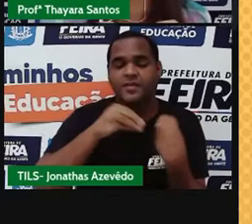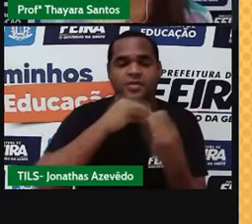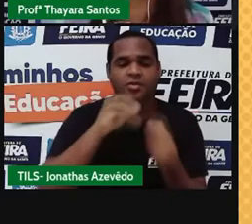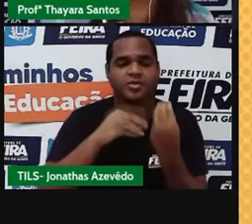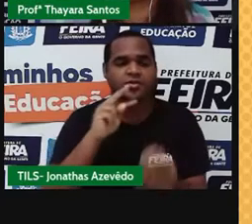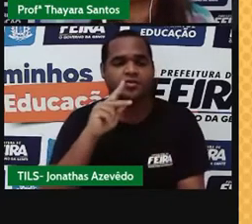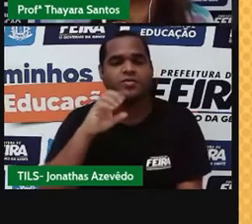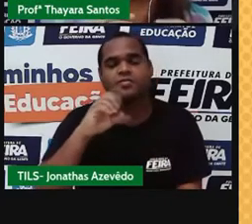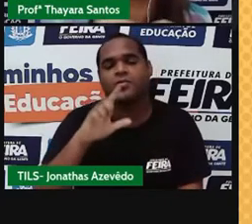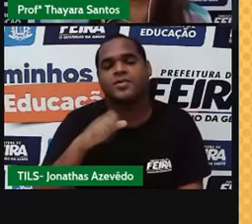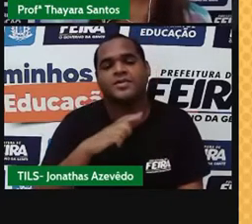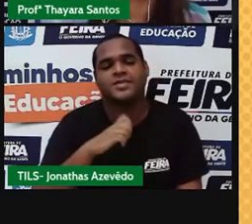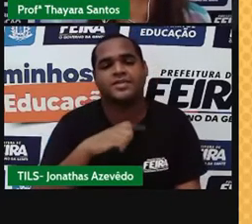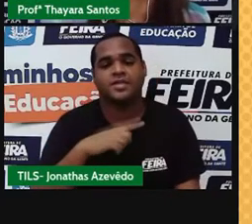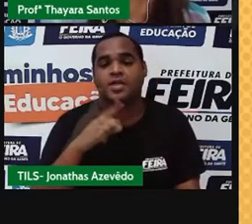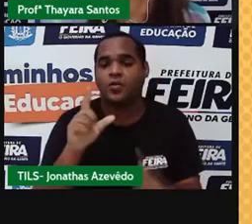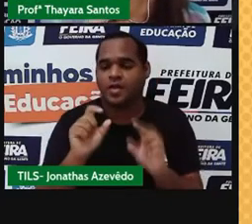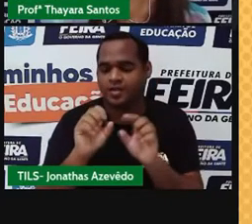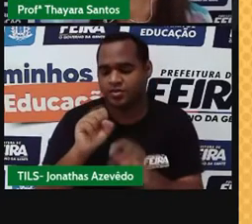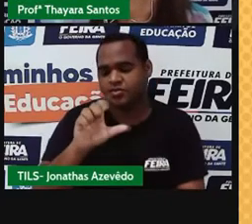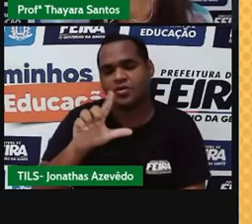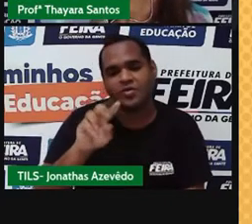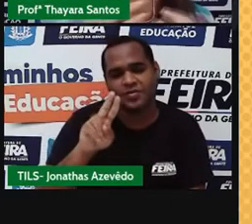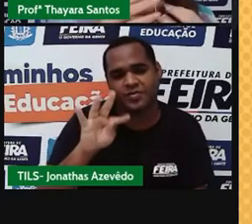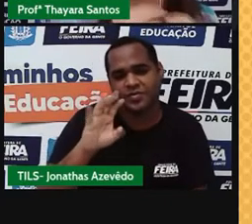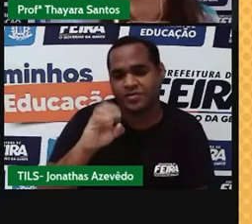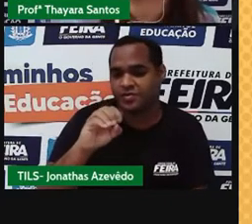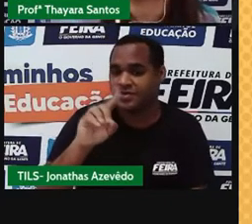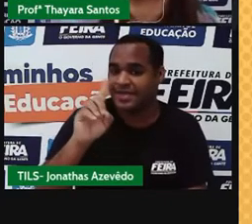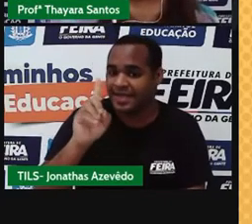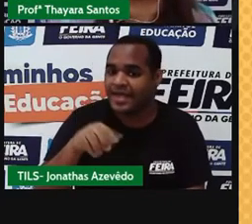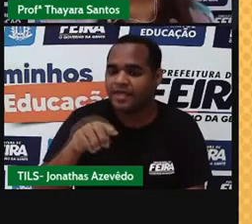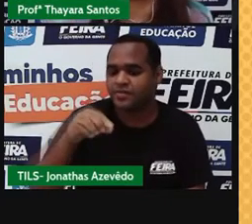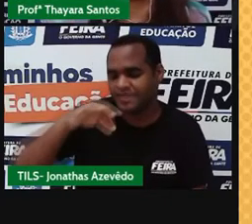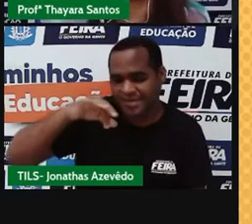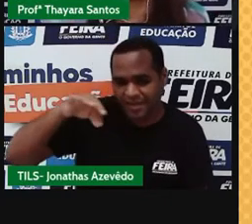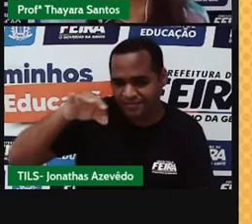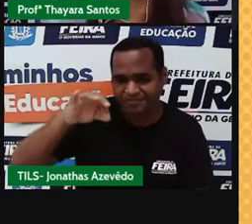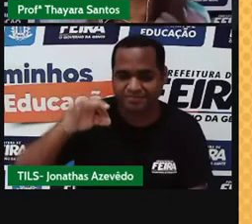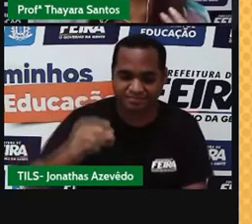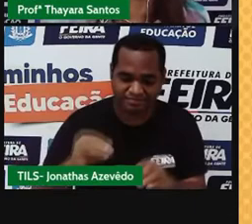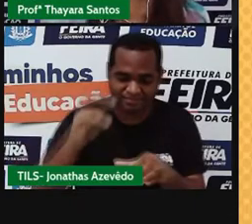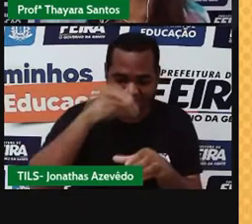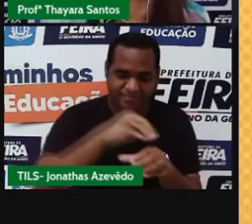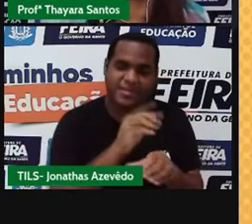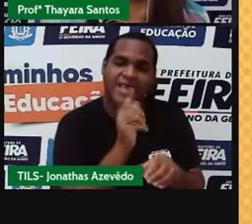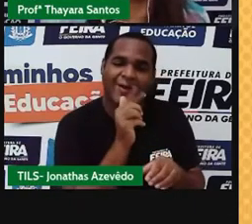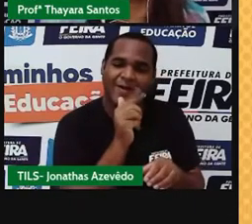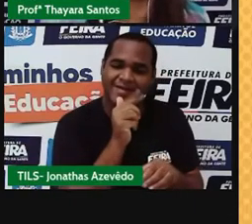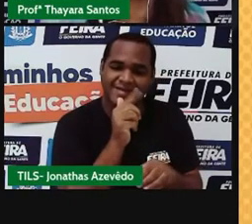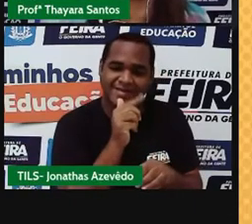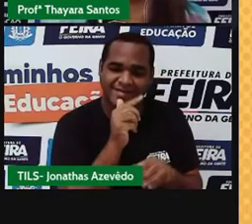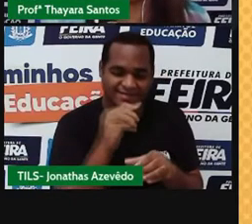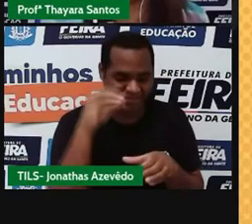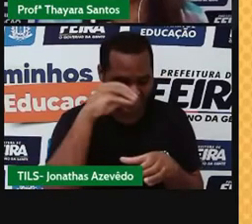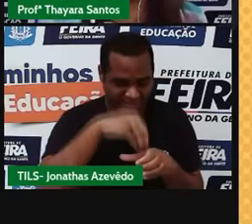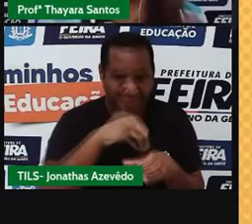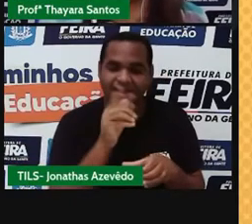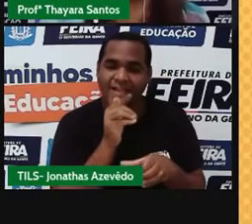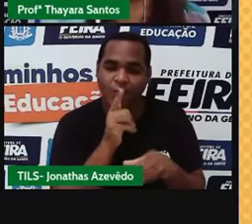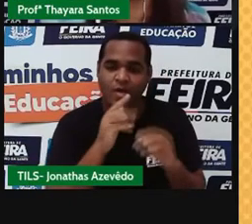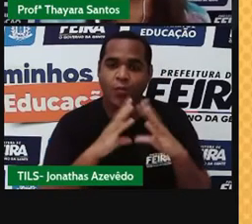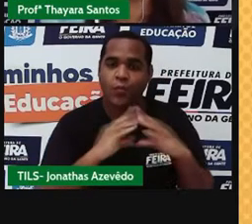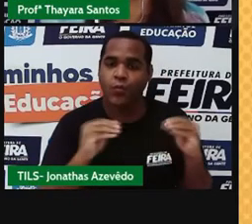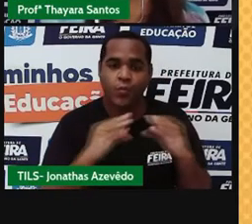soluto vai conseguir se dissolver no solvente. Geralmente, a gente tem como solvente a água,